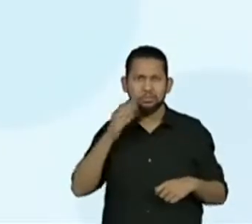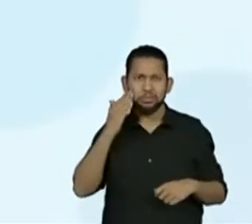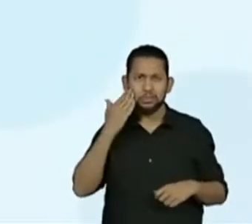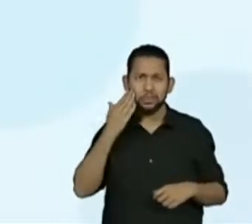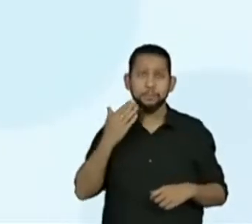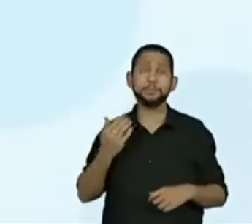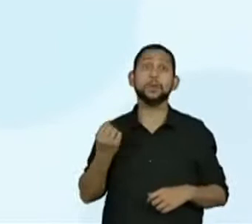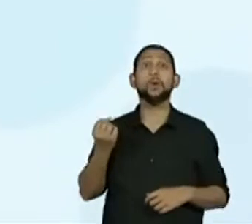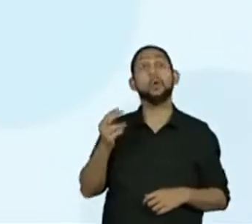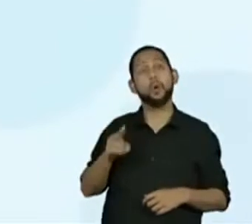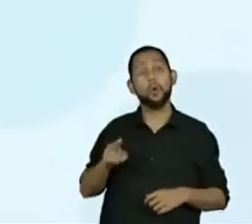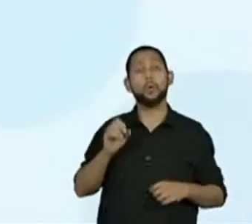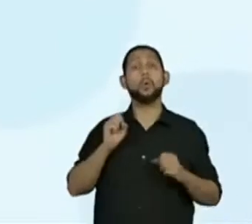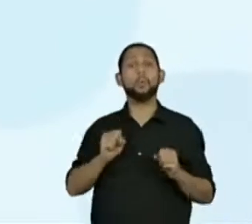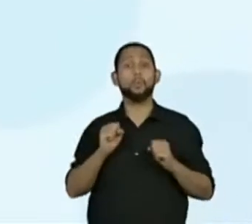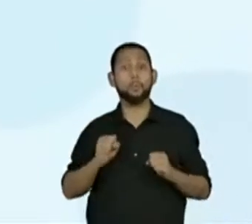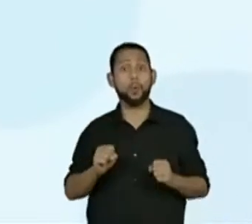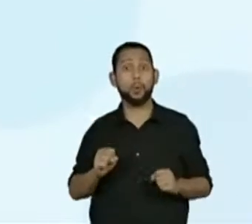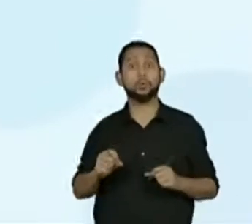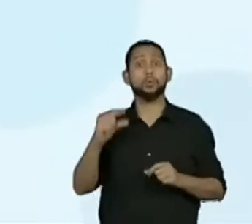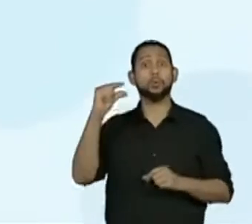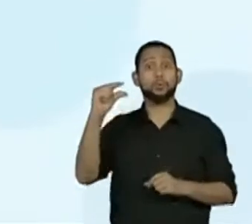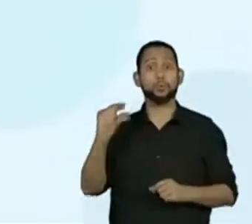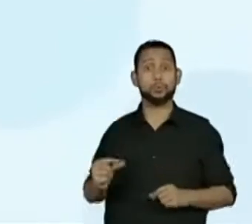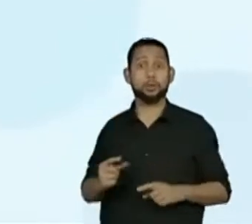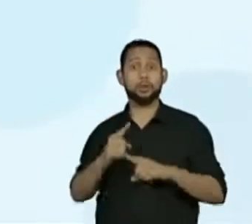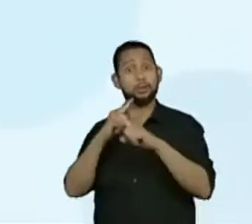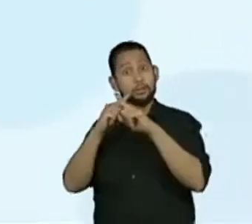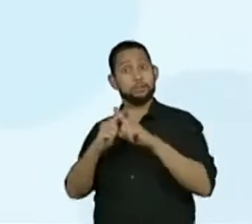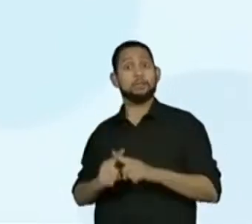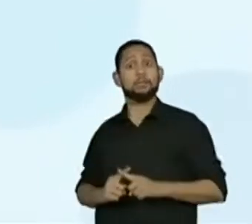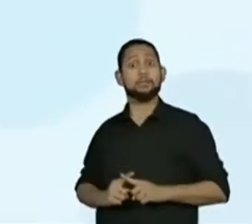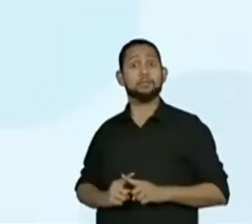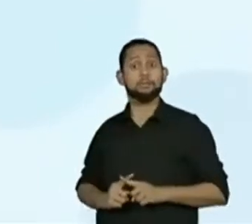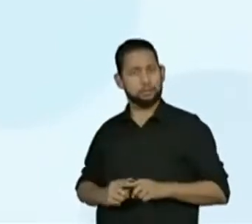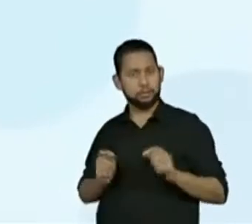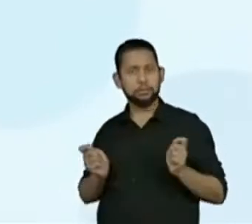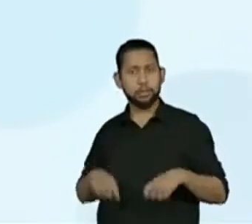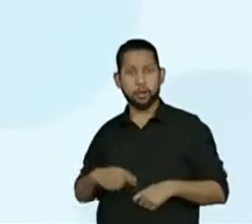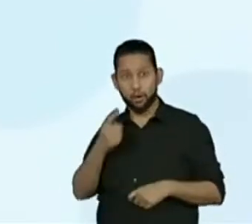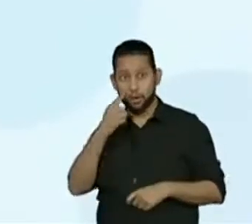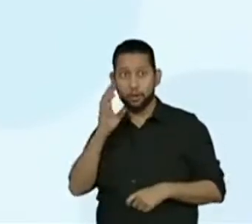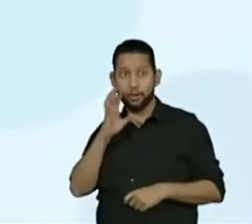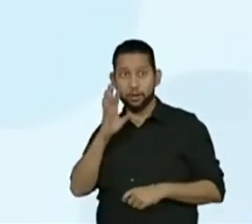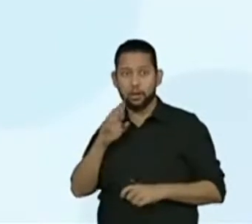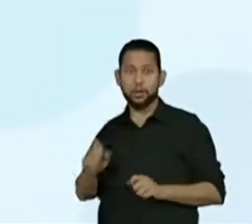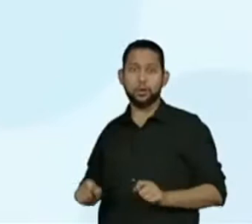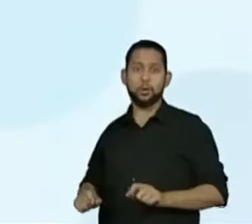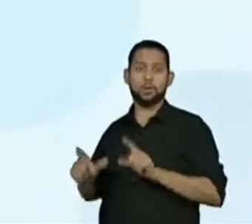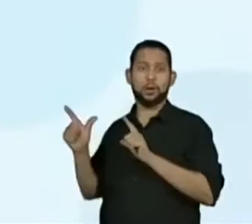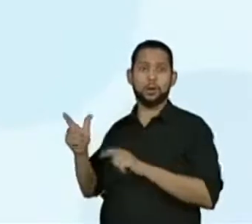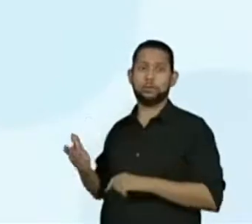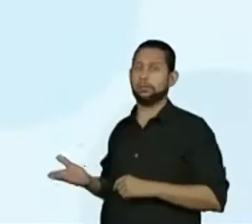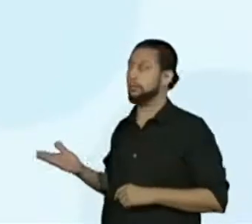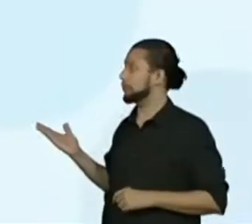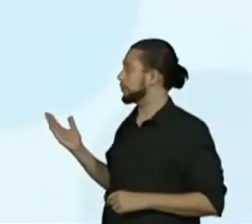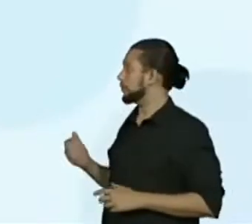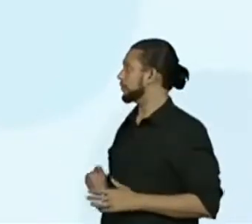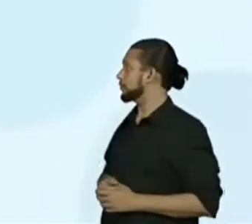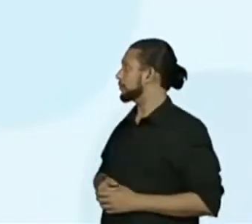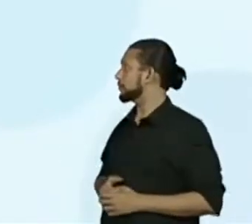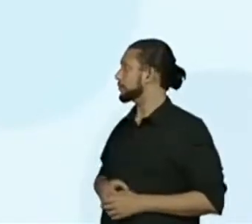Ou você também pode usar o algoritmo da multiplicação. Olha que legal. O oráculo vai mostrar para a gente.